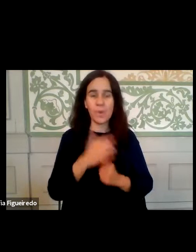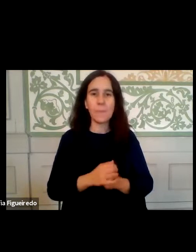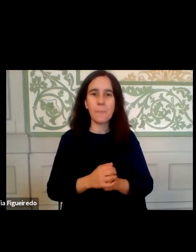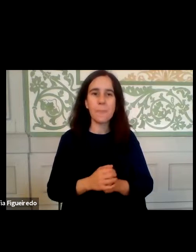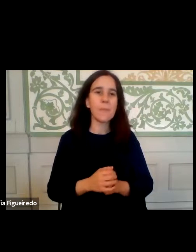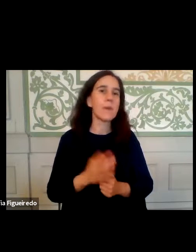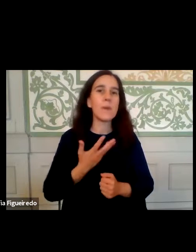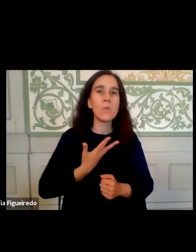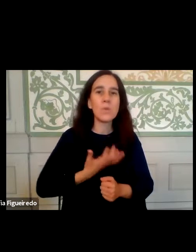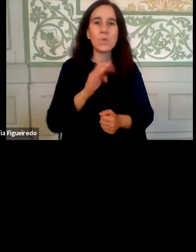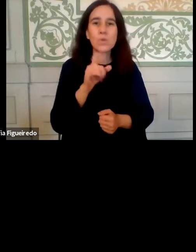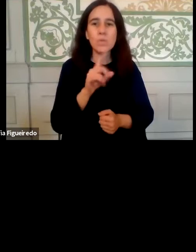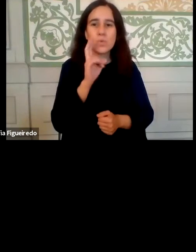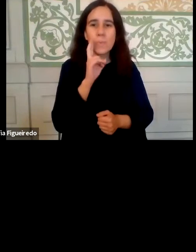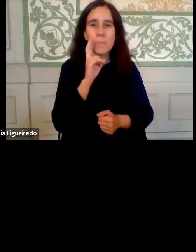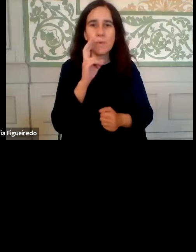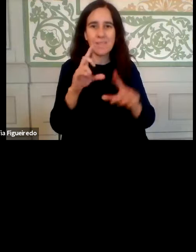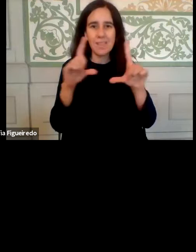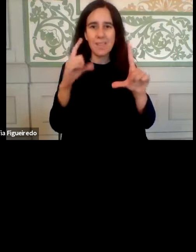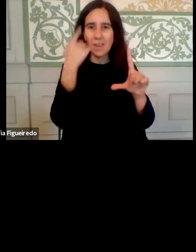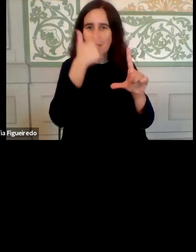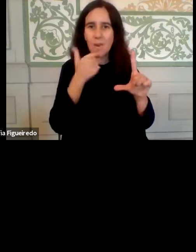peço desculpa, está sem imagem, peço desculpa.